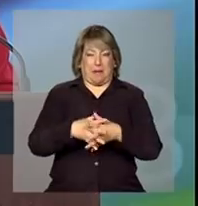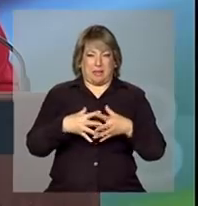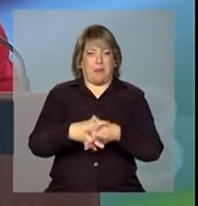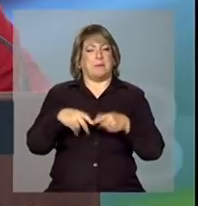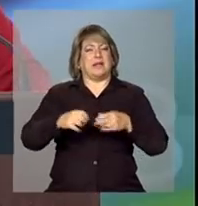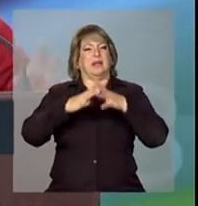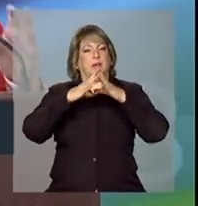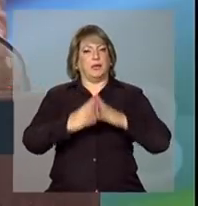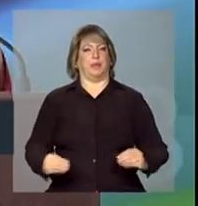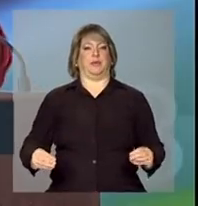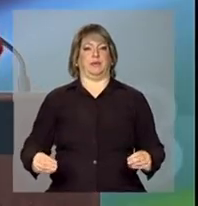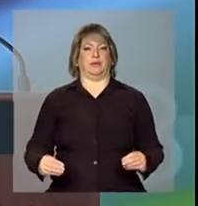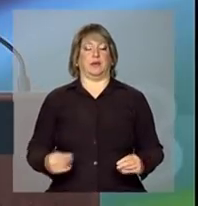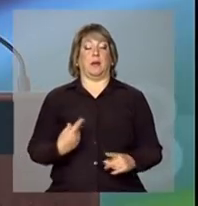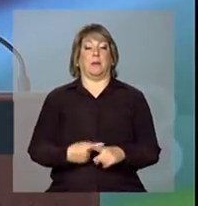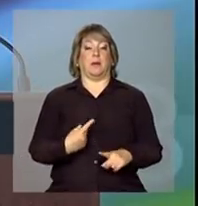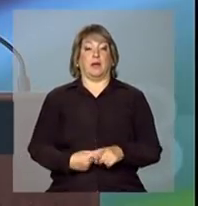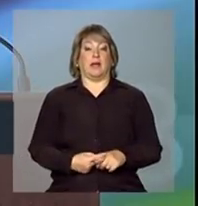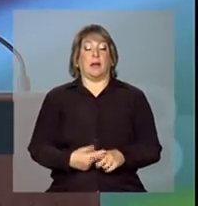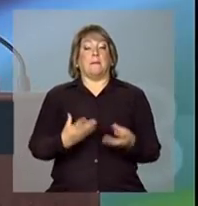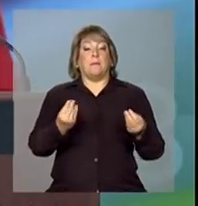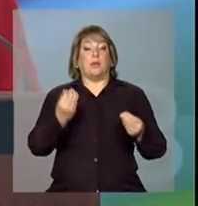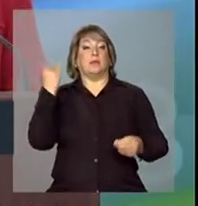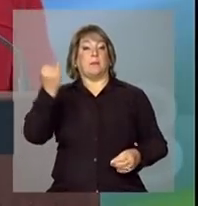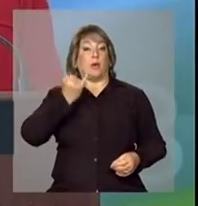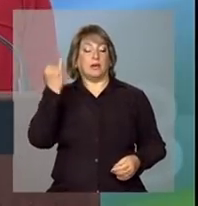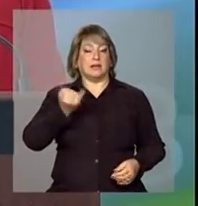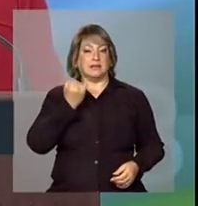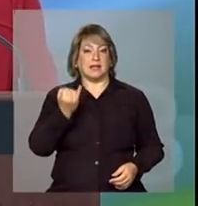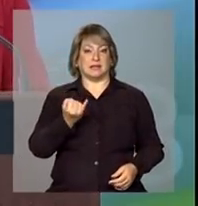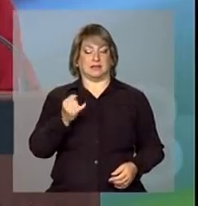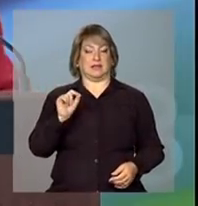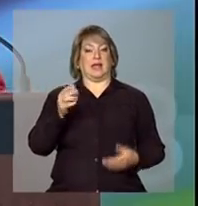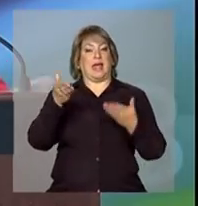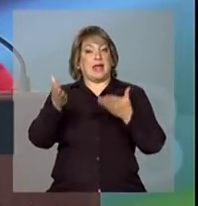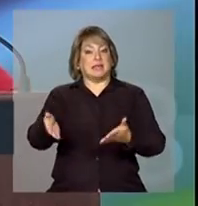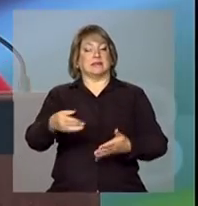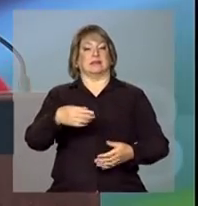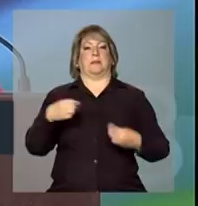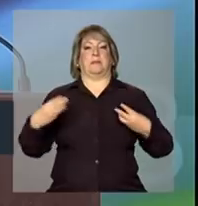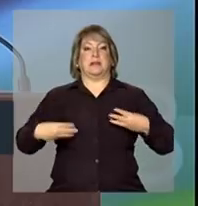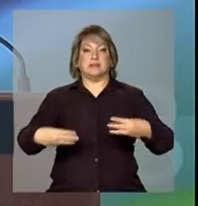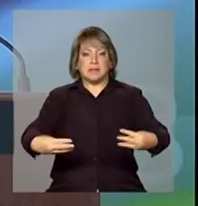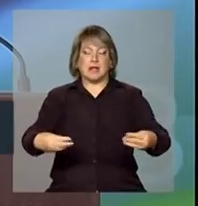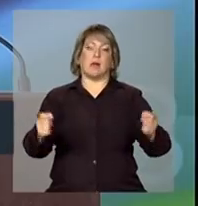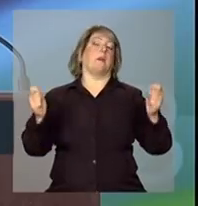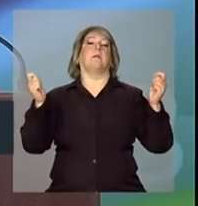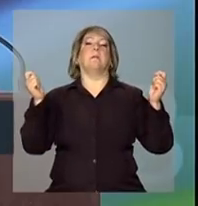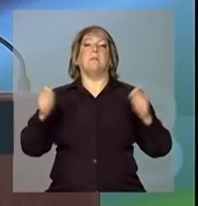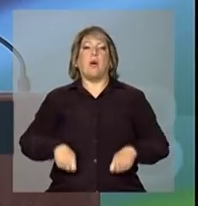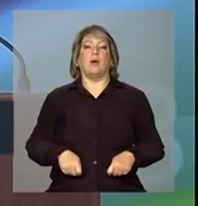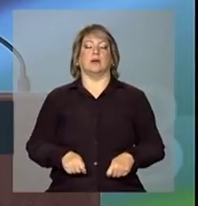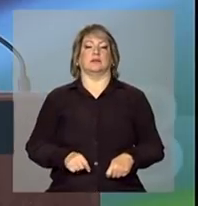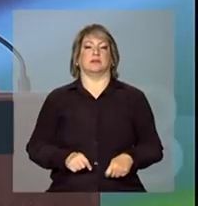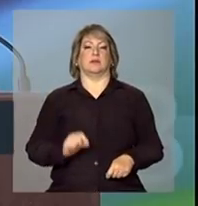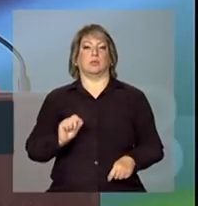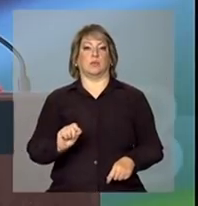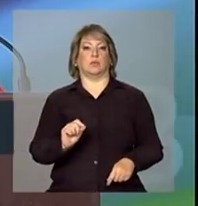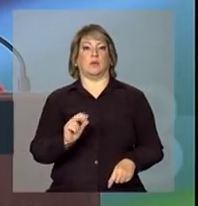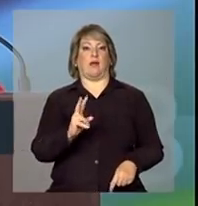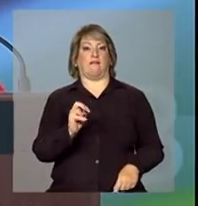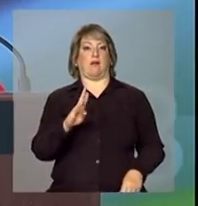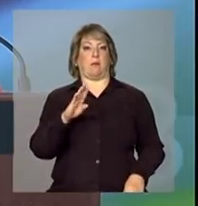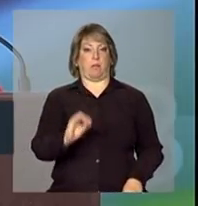Daí, porque é muito importante que esse ministério seja um ministério do verbo.